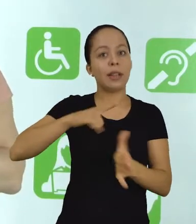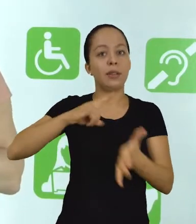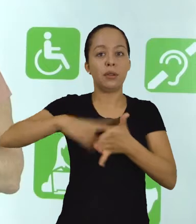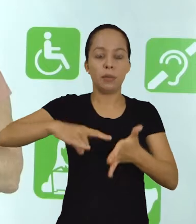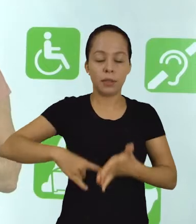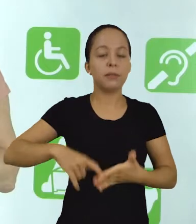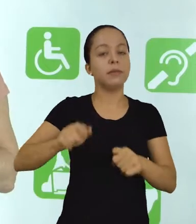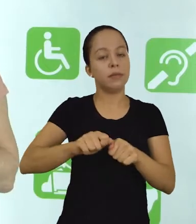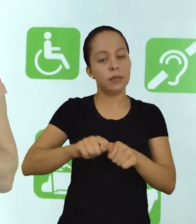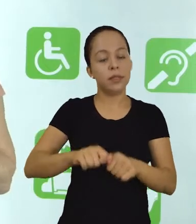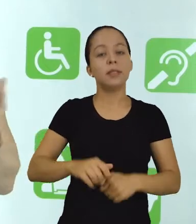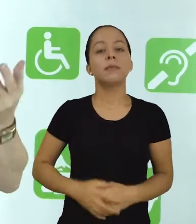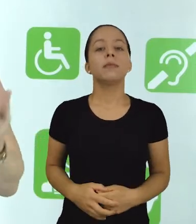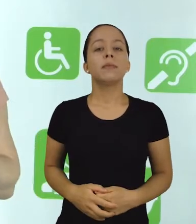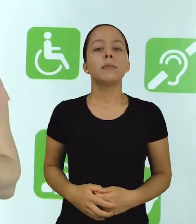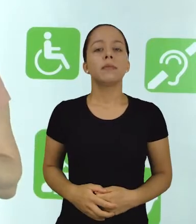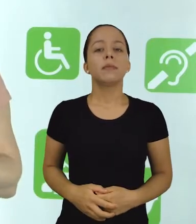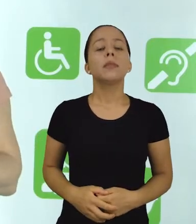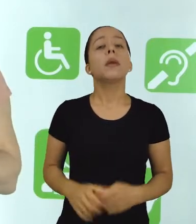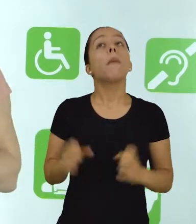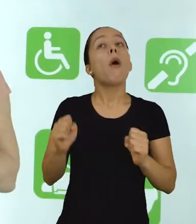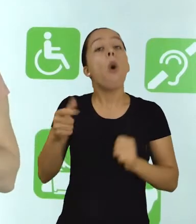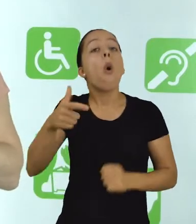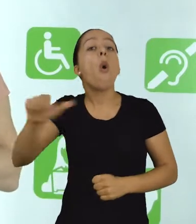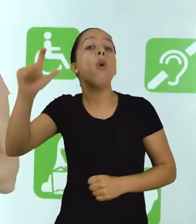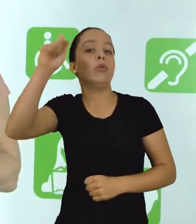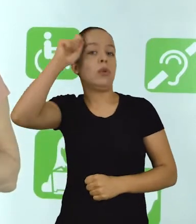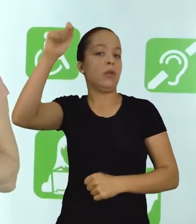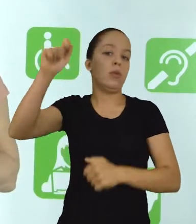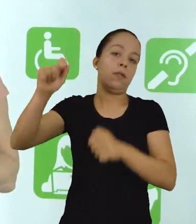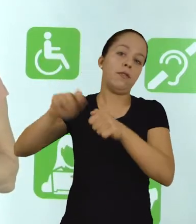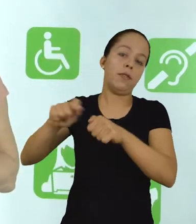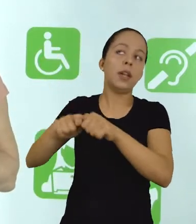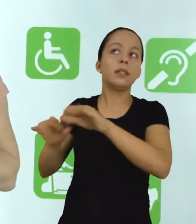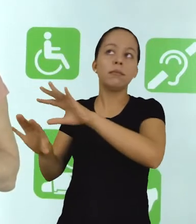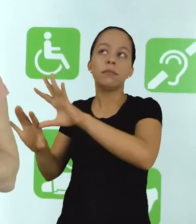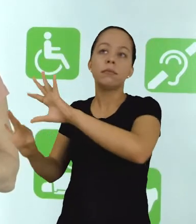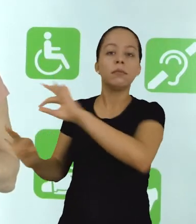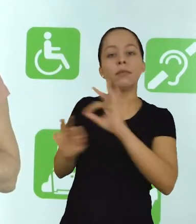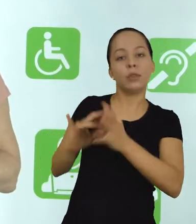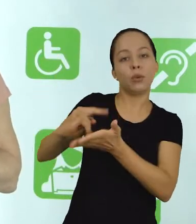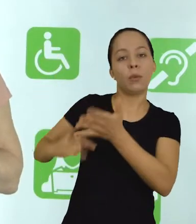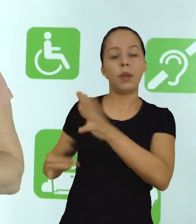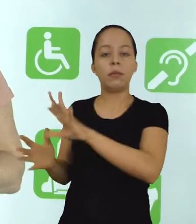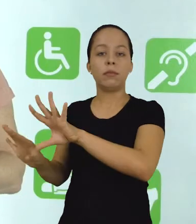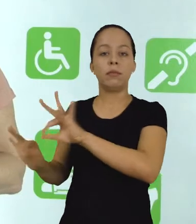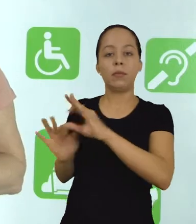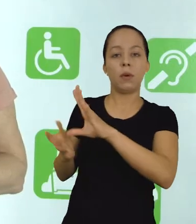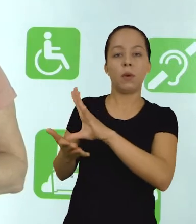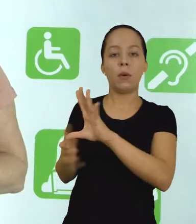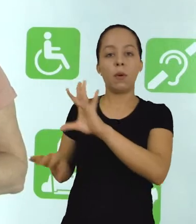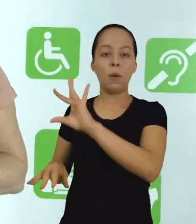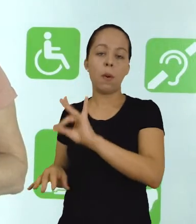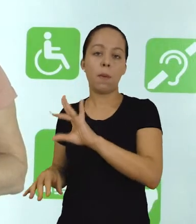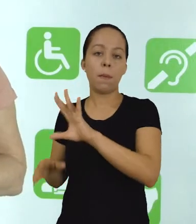no projeto e que foram elaborados por outros autores. Os